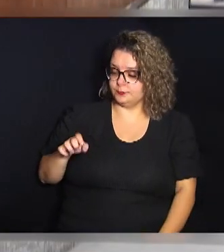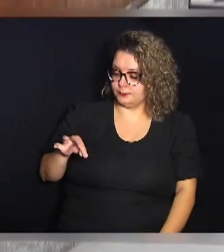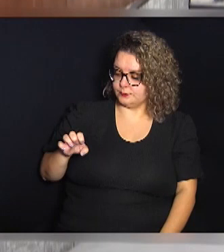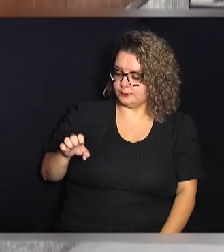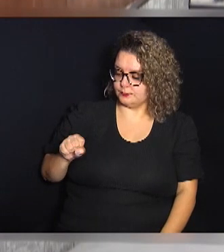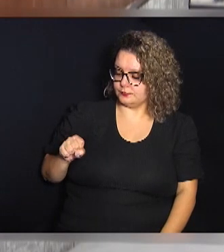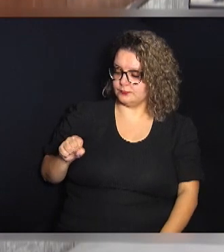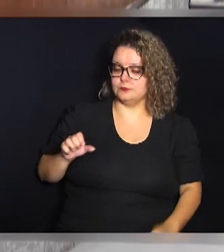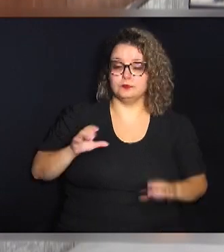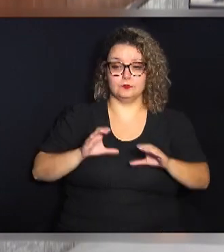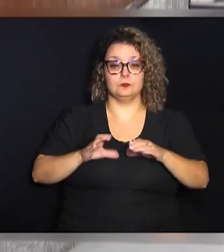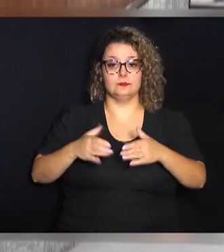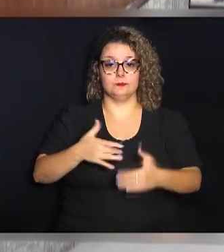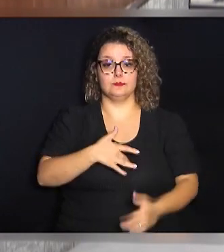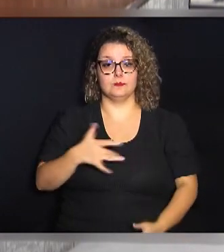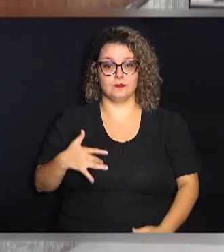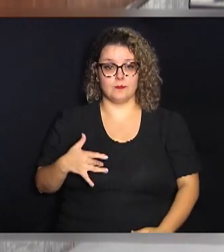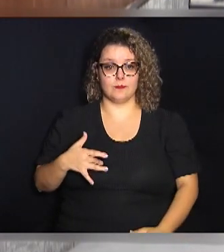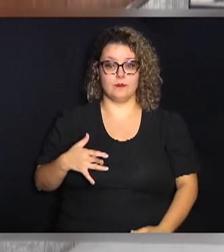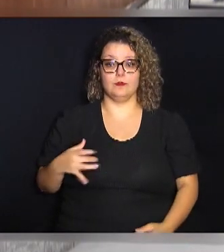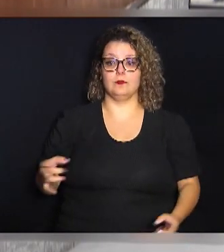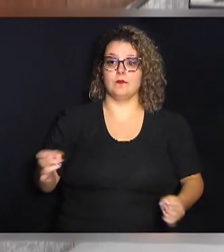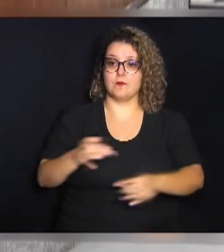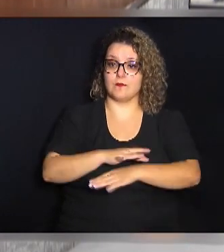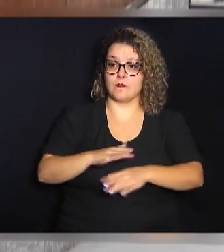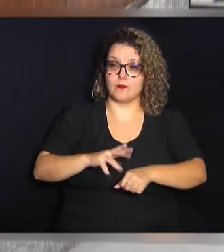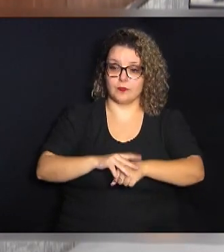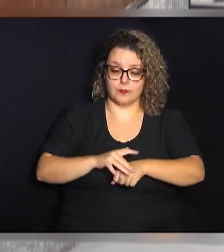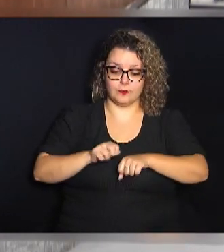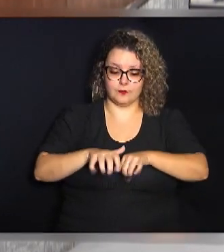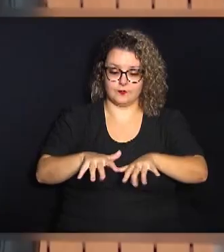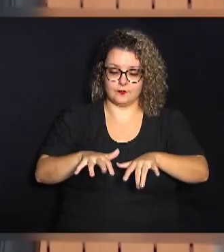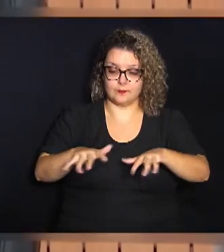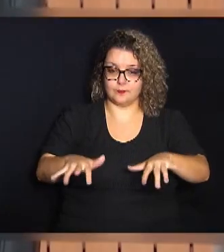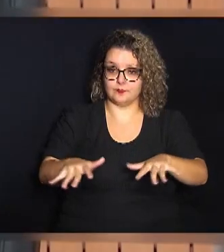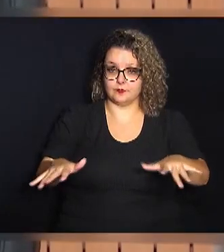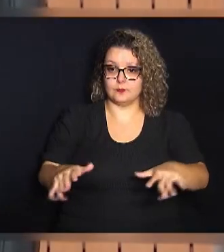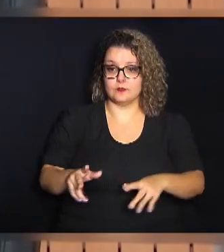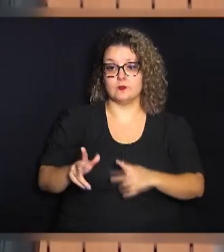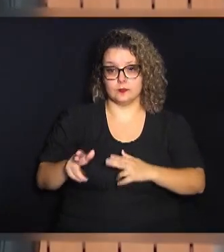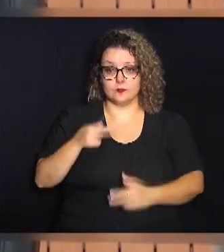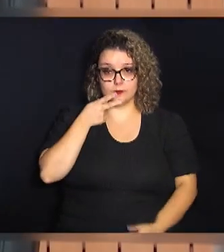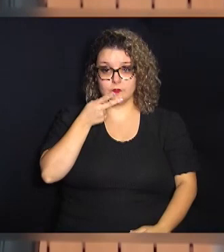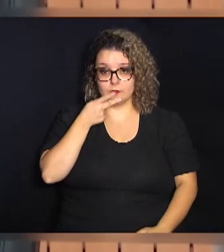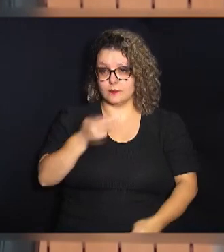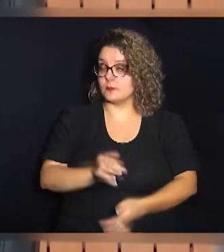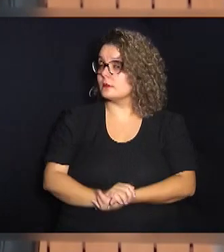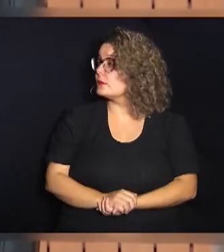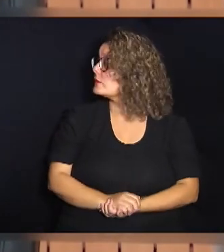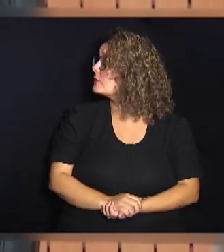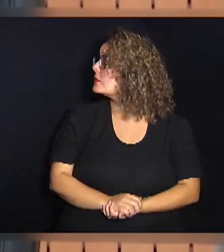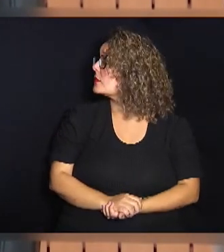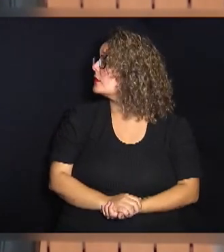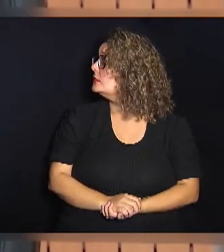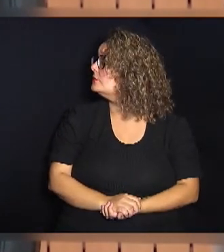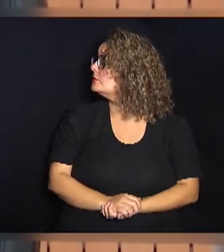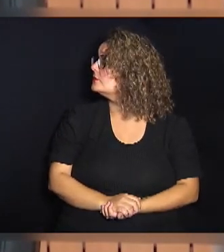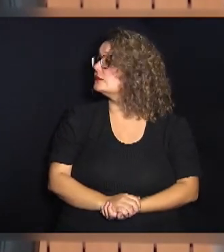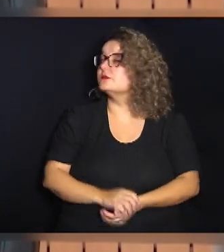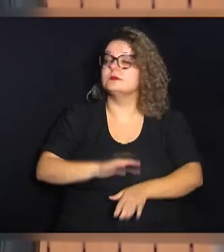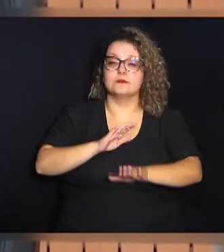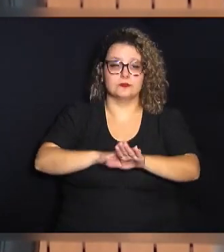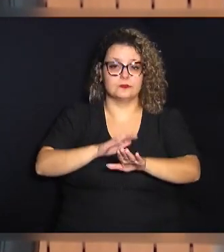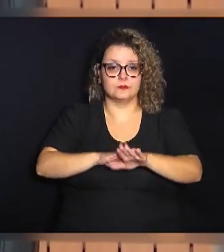saúde e os agentes de combate às endemias que foram ressaltados. A atuação desses trabalhadores